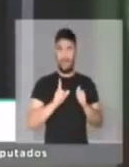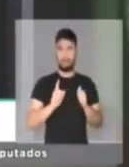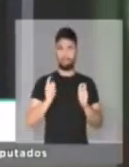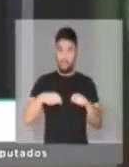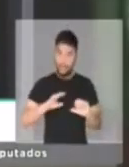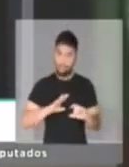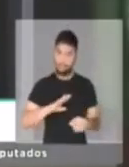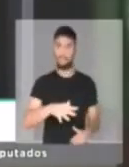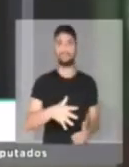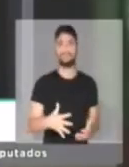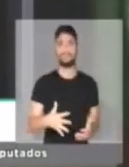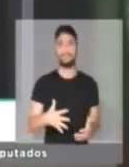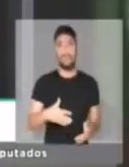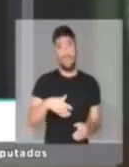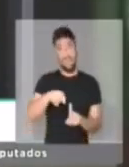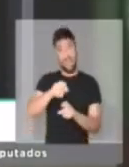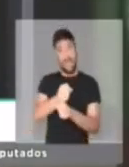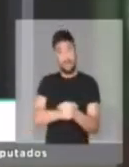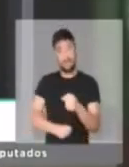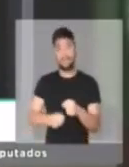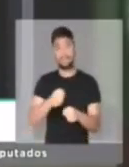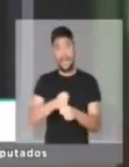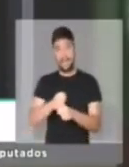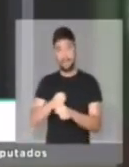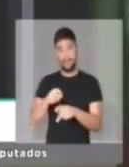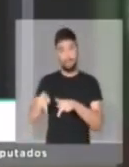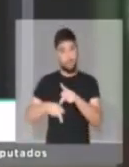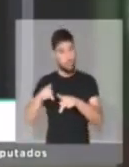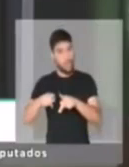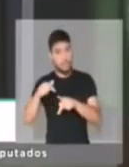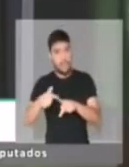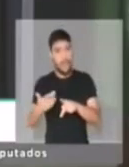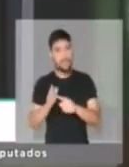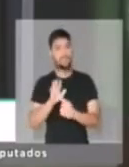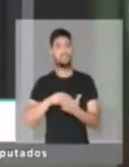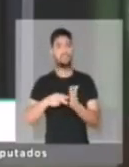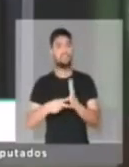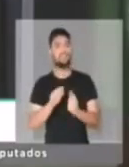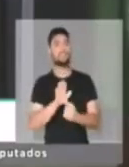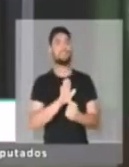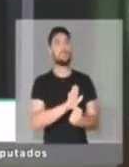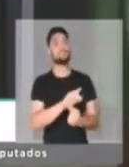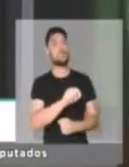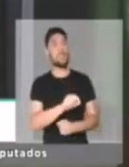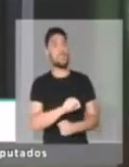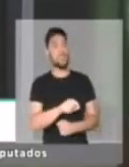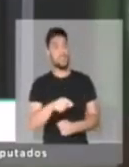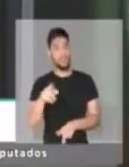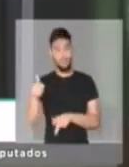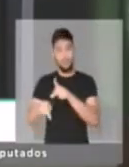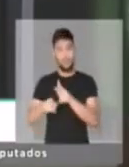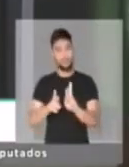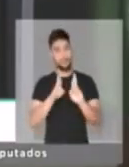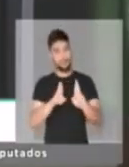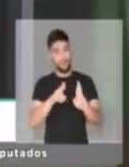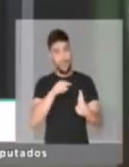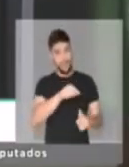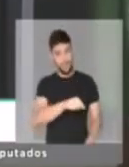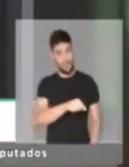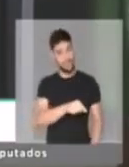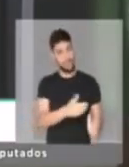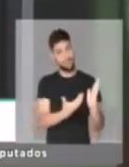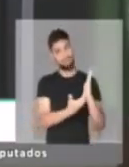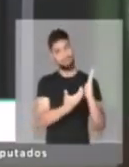passado mostraram que os brasileiros e brasileiras esperam dessa casa uma nova atitude diante dos